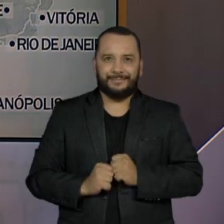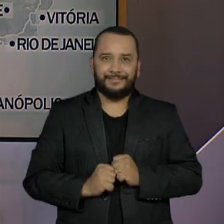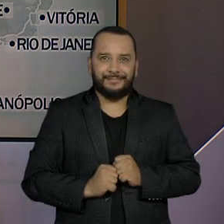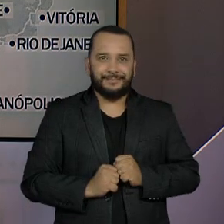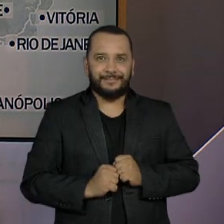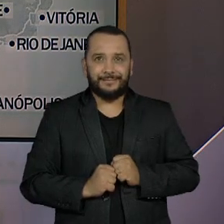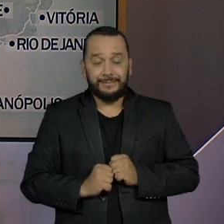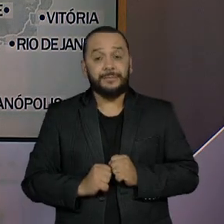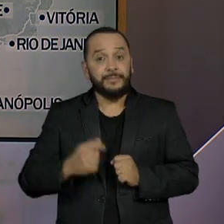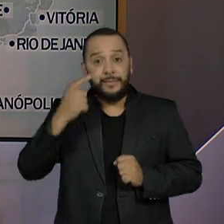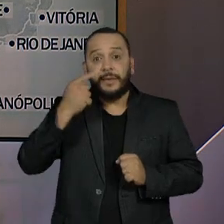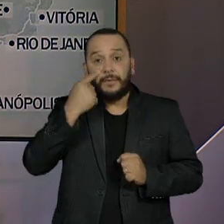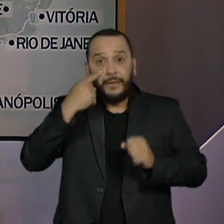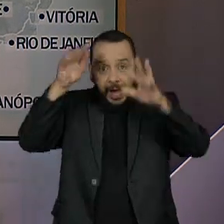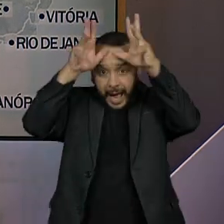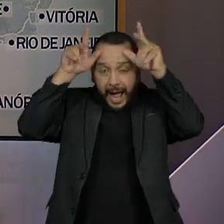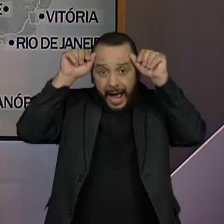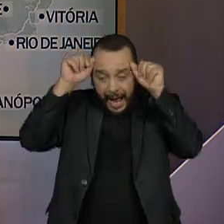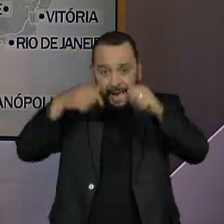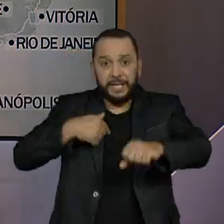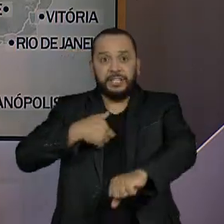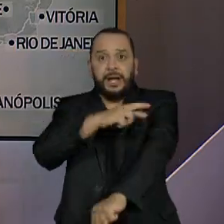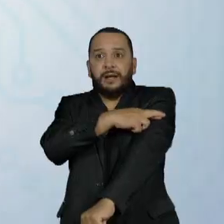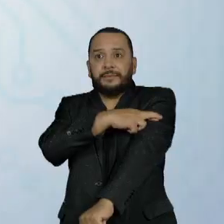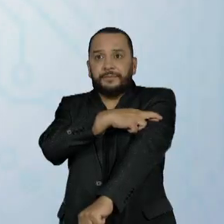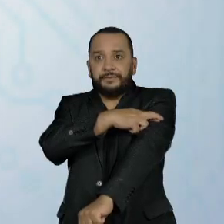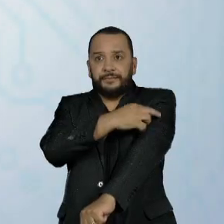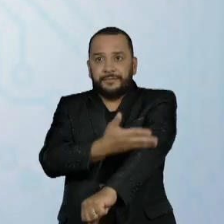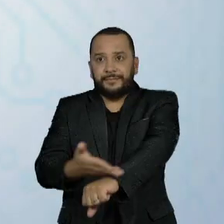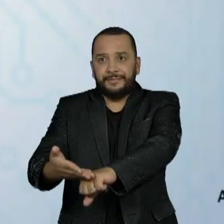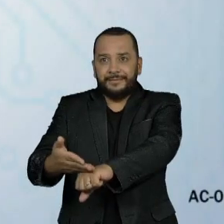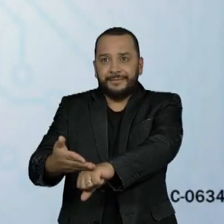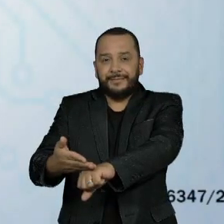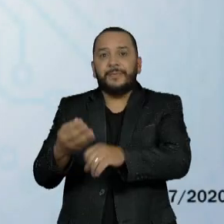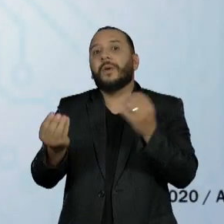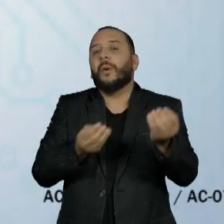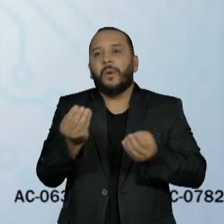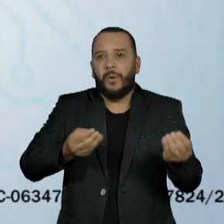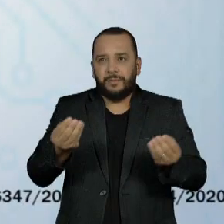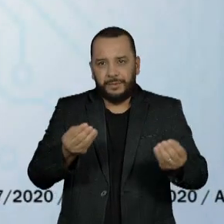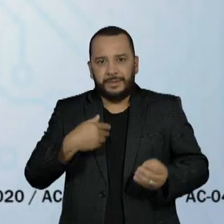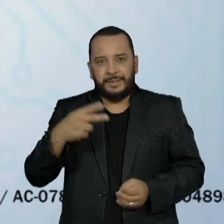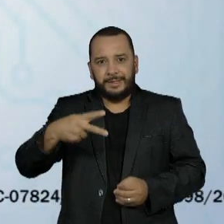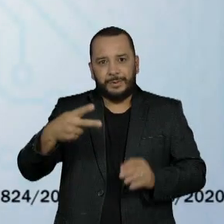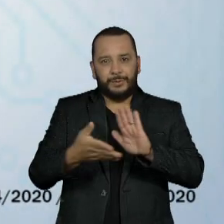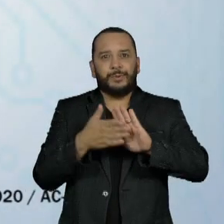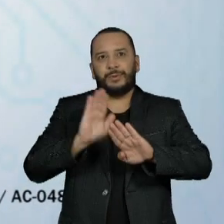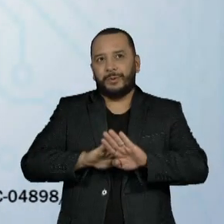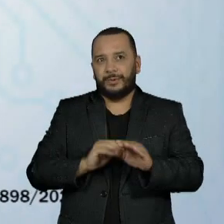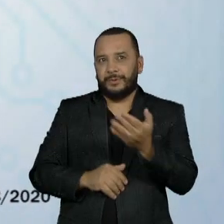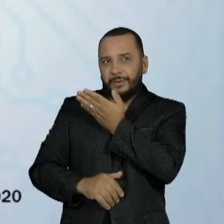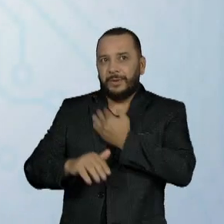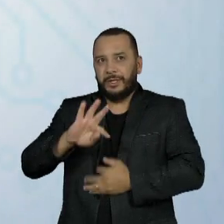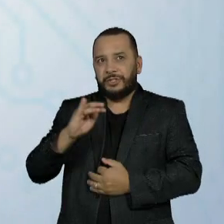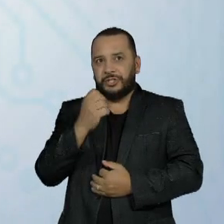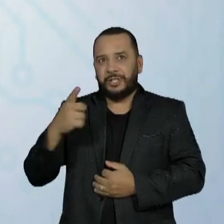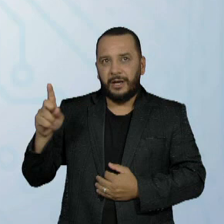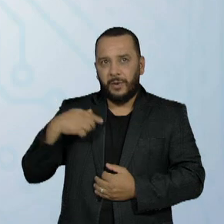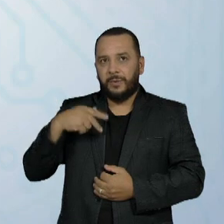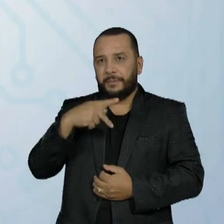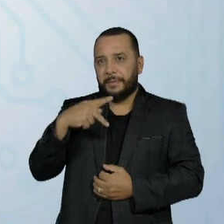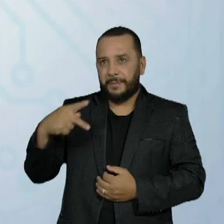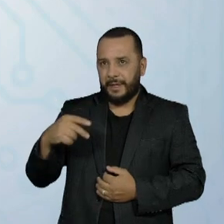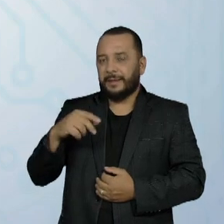Aqui no Acre, a capital Rio Branco, a disputa está da seguinte forma às vésperas do segundo turno. Tião Bocalon, do PP, tem